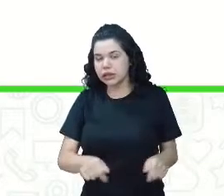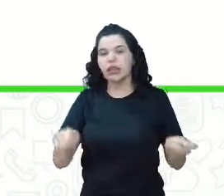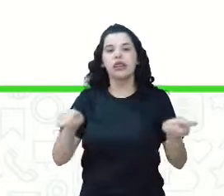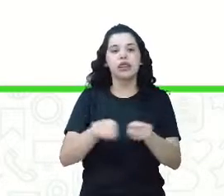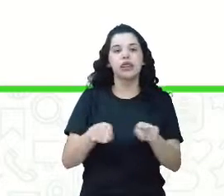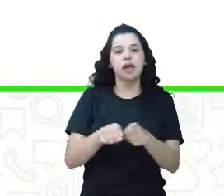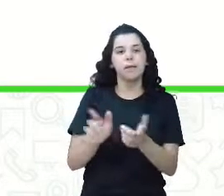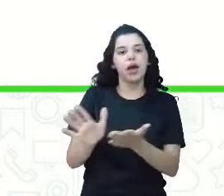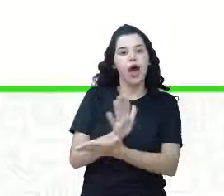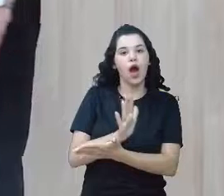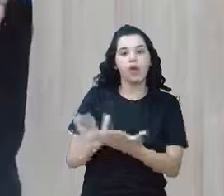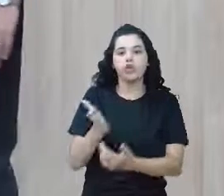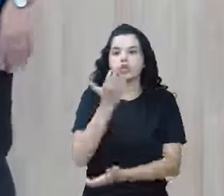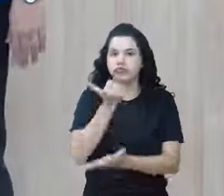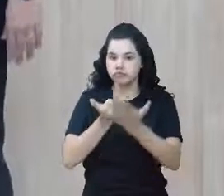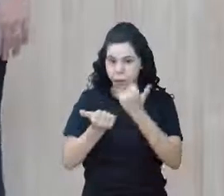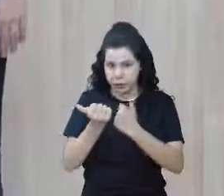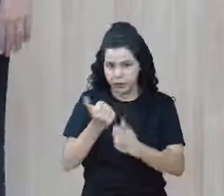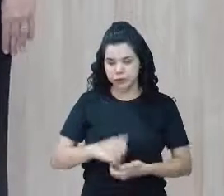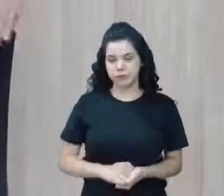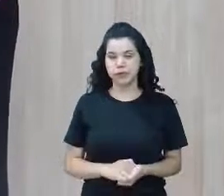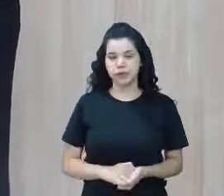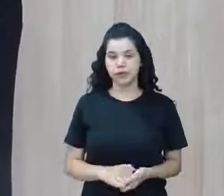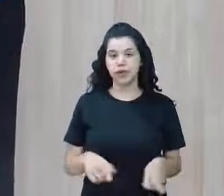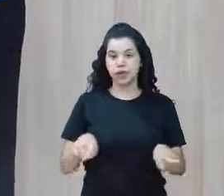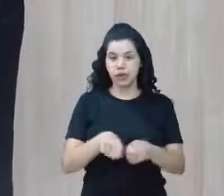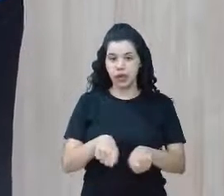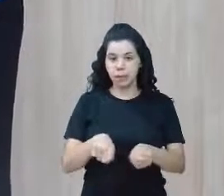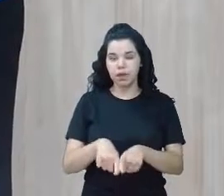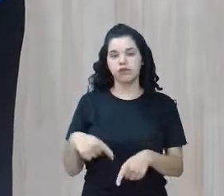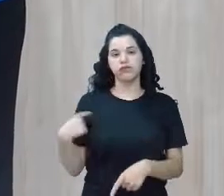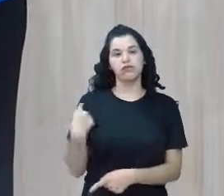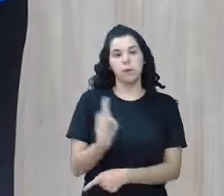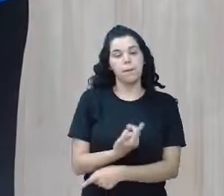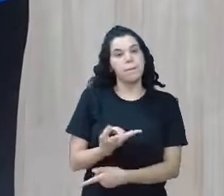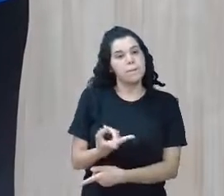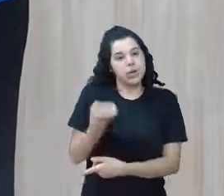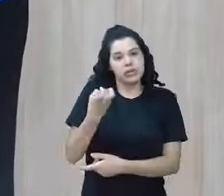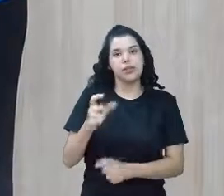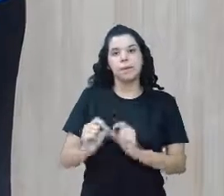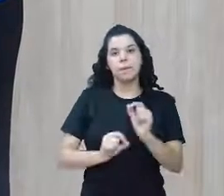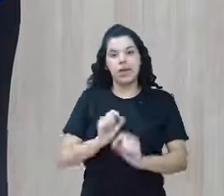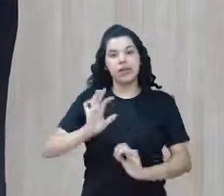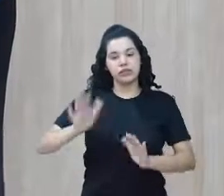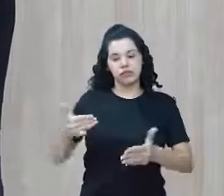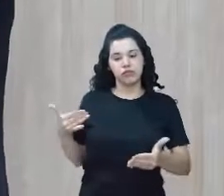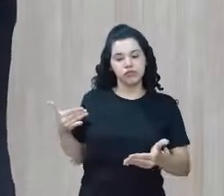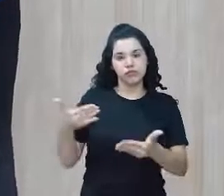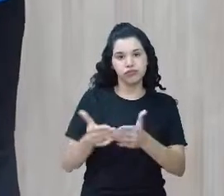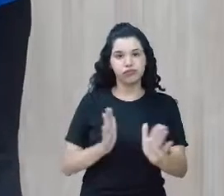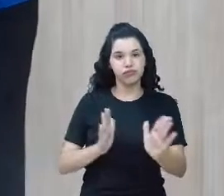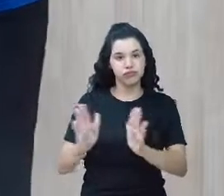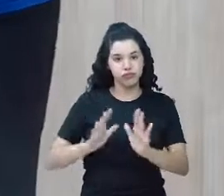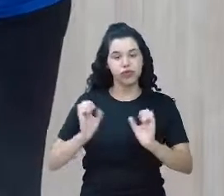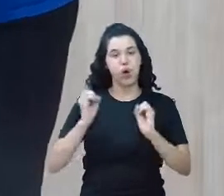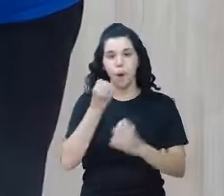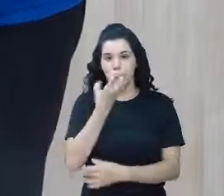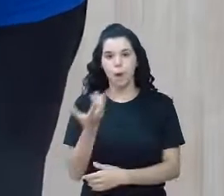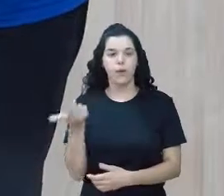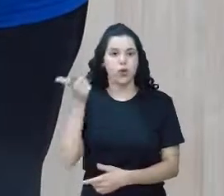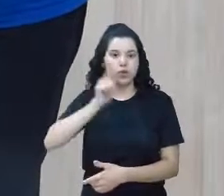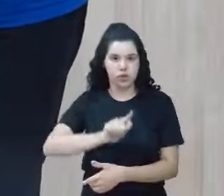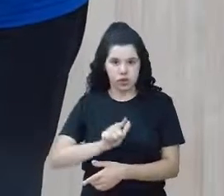também de alimentação. Vamos verificar também a questão da validade e a qualidade desses produtos.